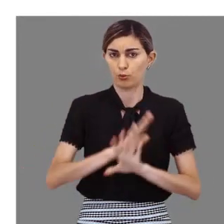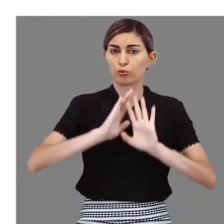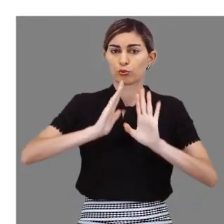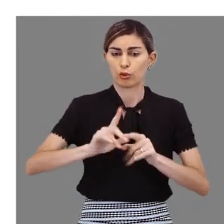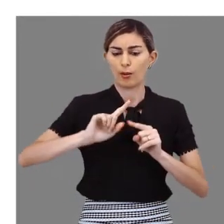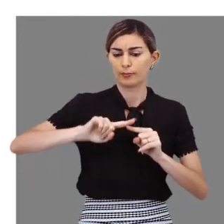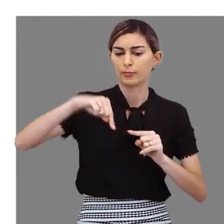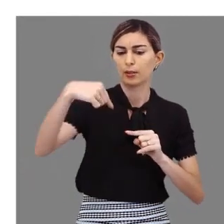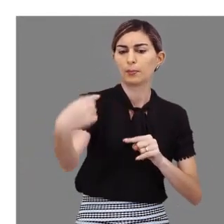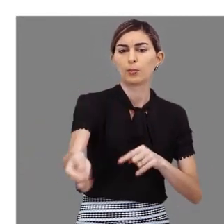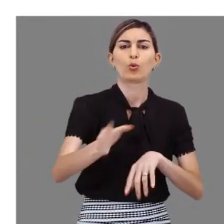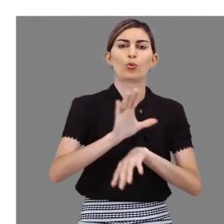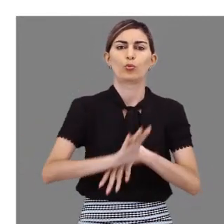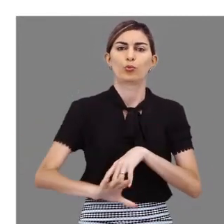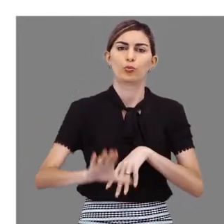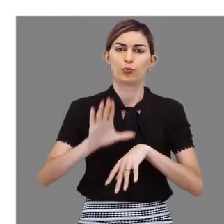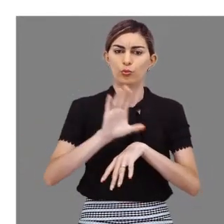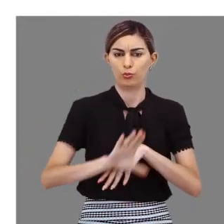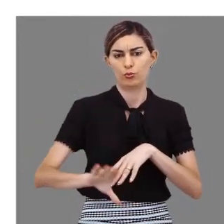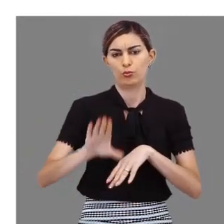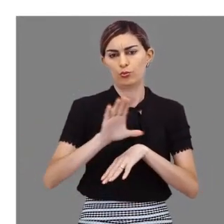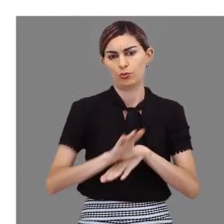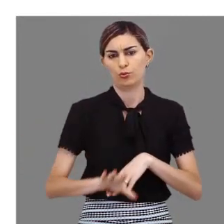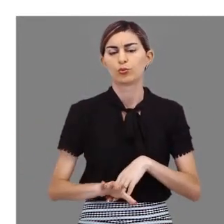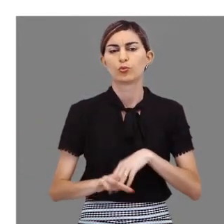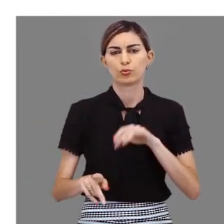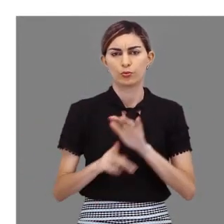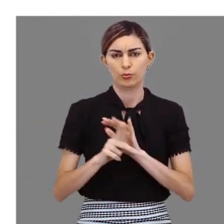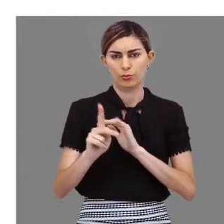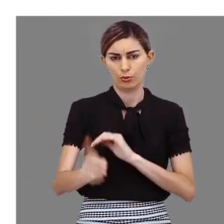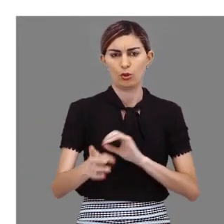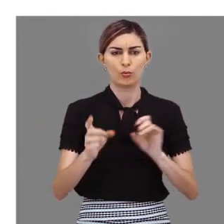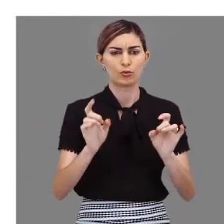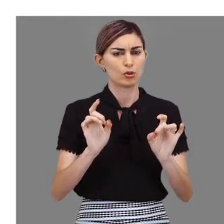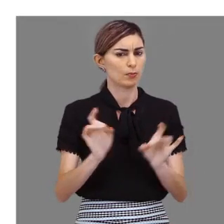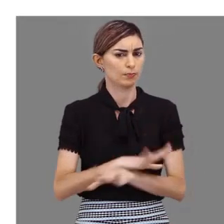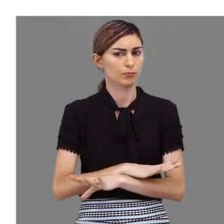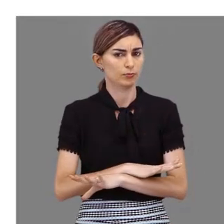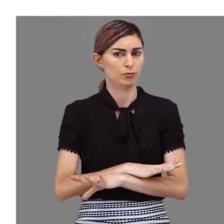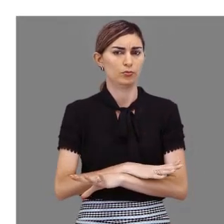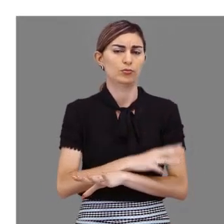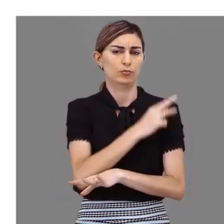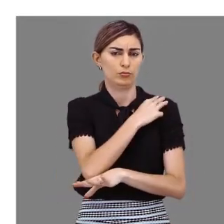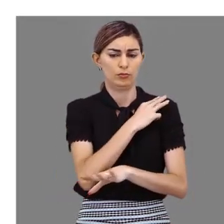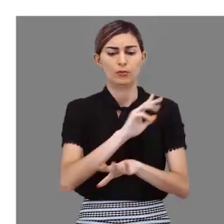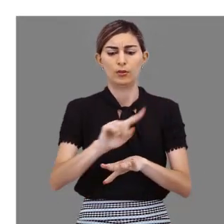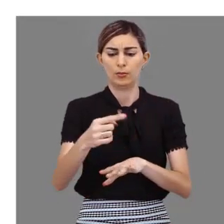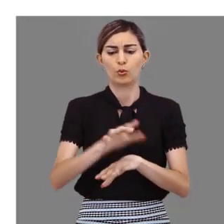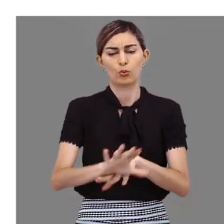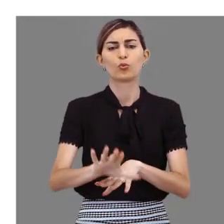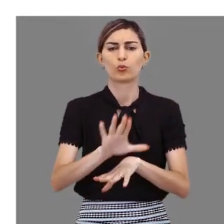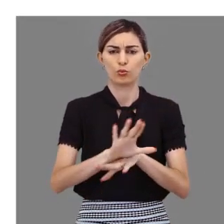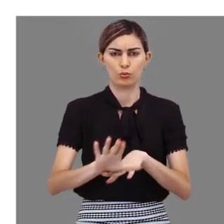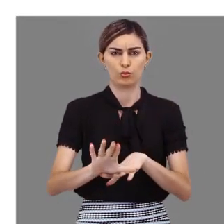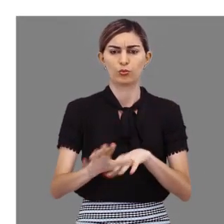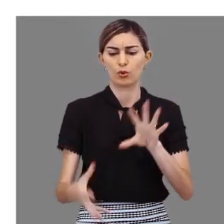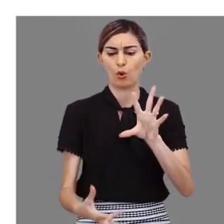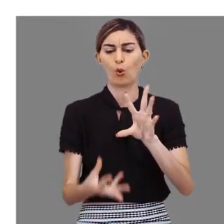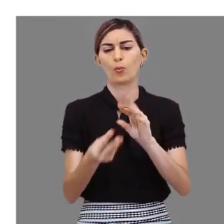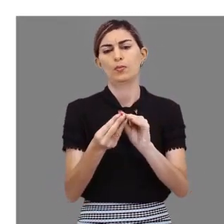São destinados exclusivamente a quem já tenha concluído o ensino médio do O uma